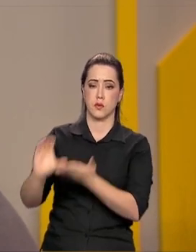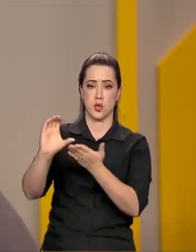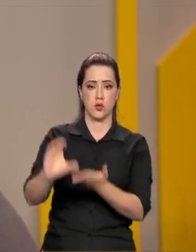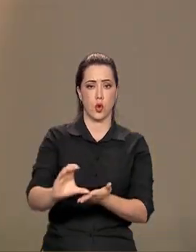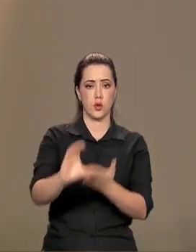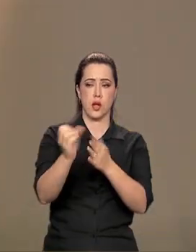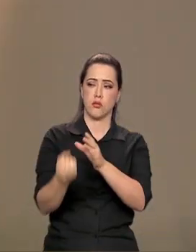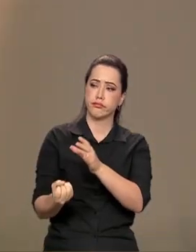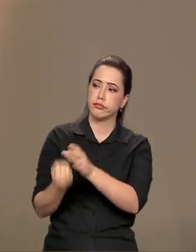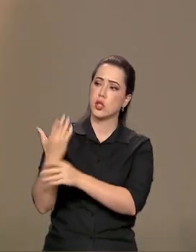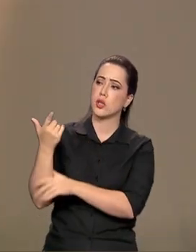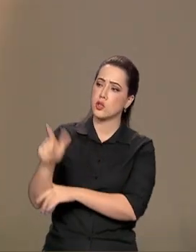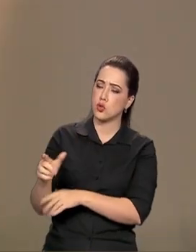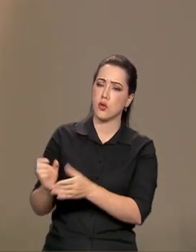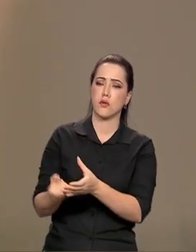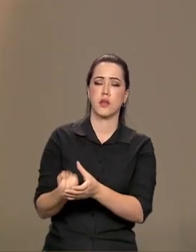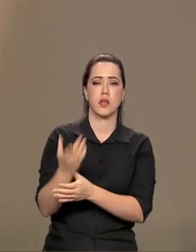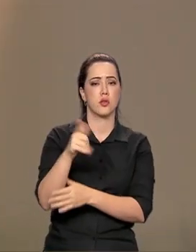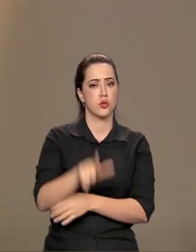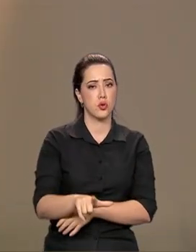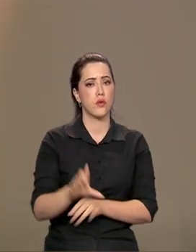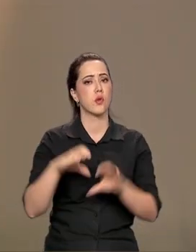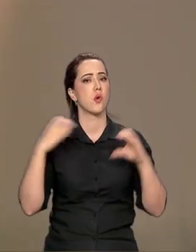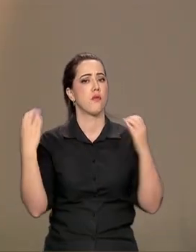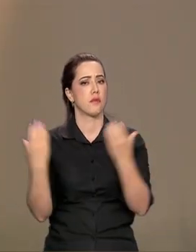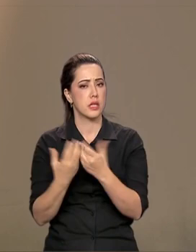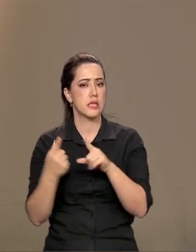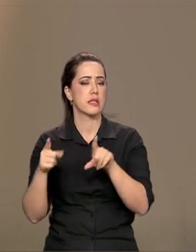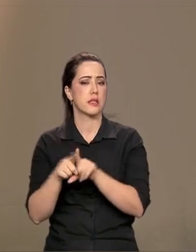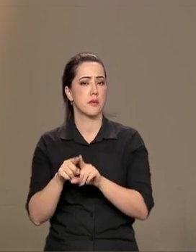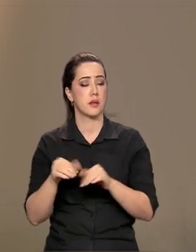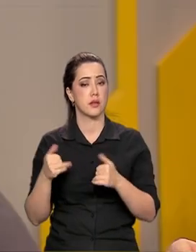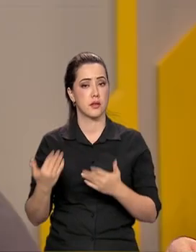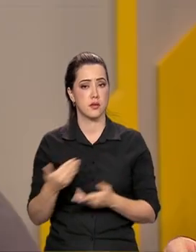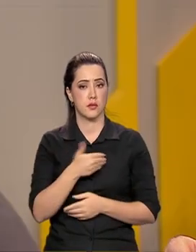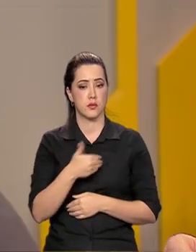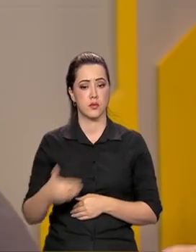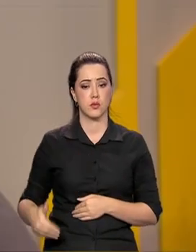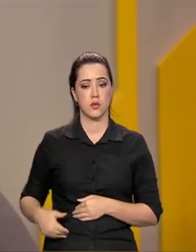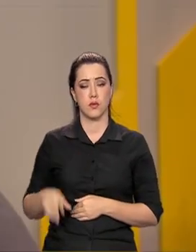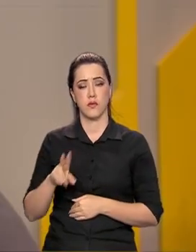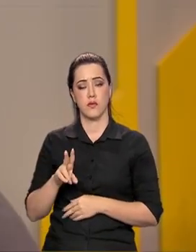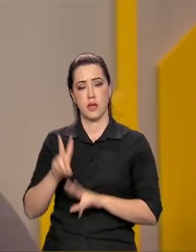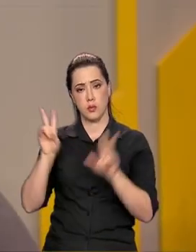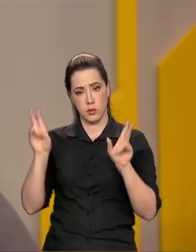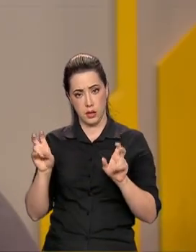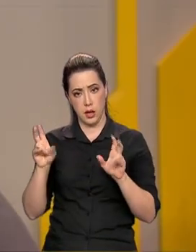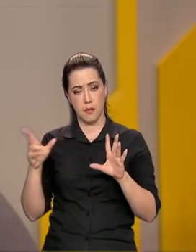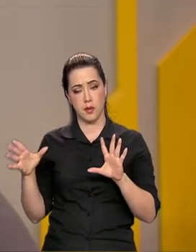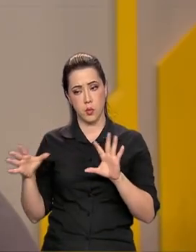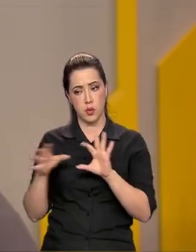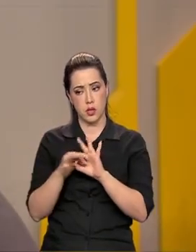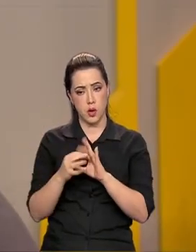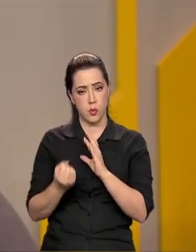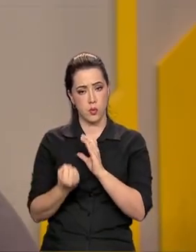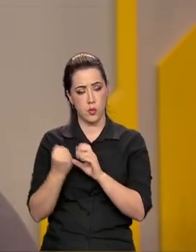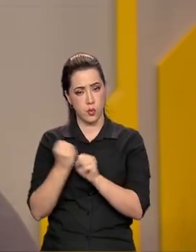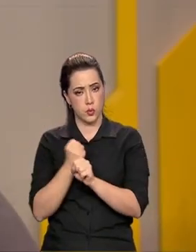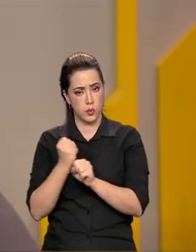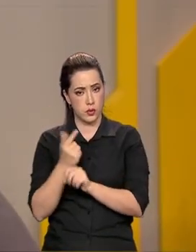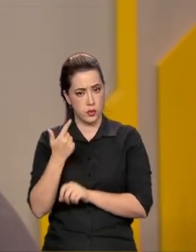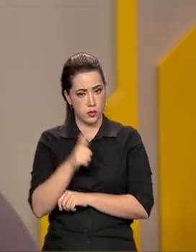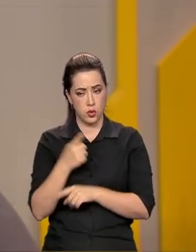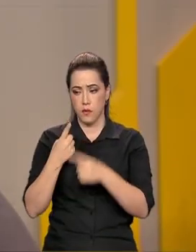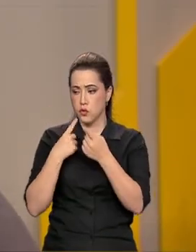realização de conferências. A gente pode dizer que, desde que o governo adotou o lema União e Reconstrução, o diálogo